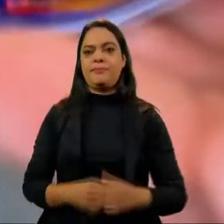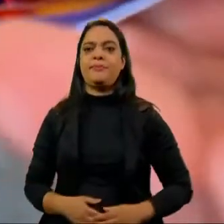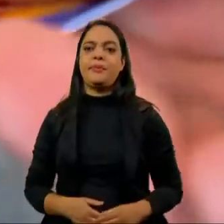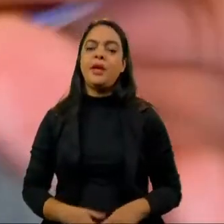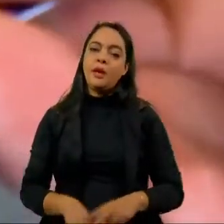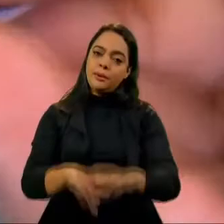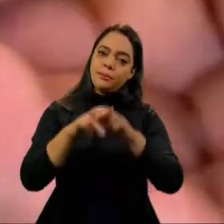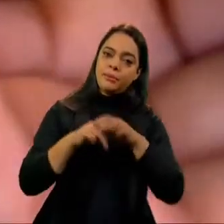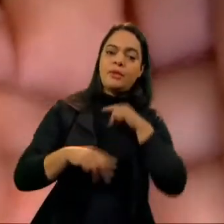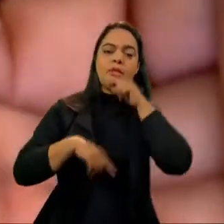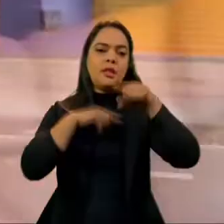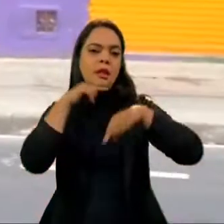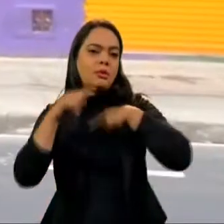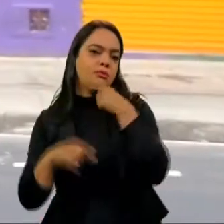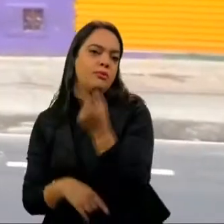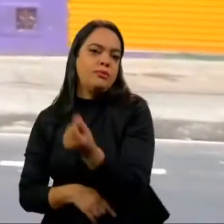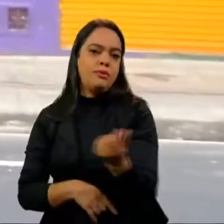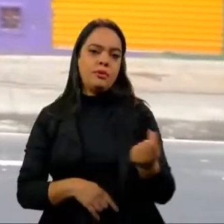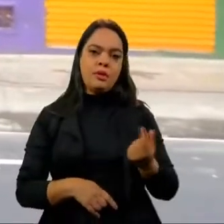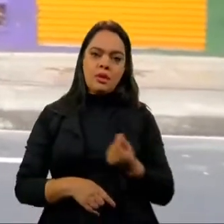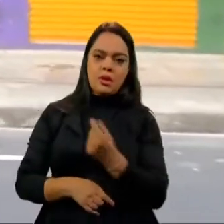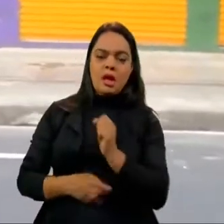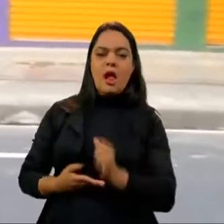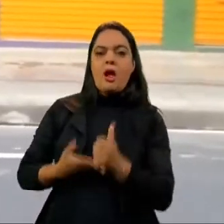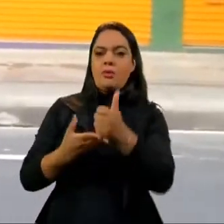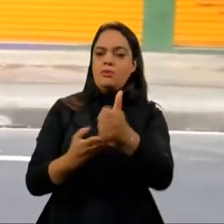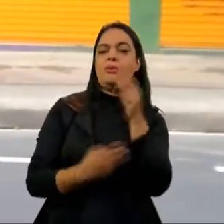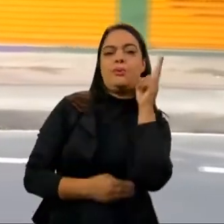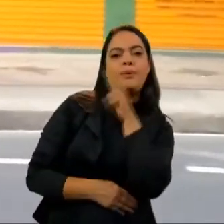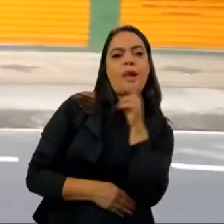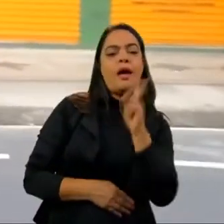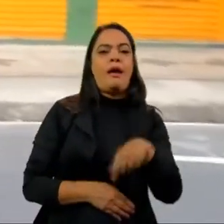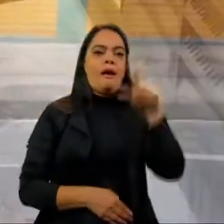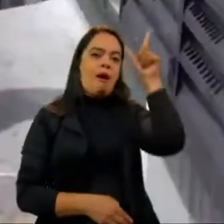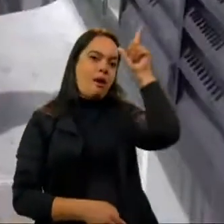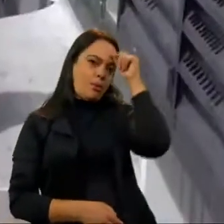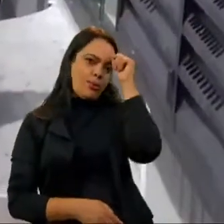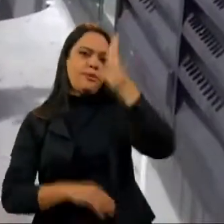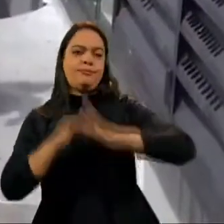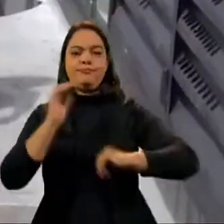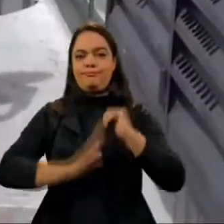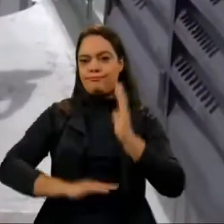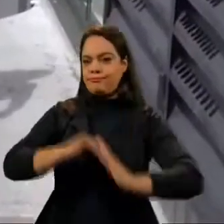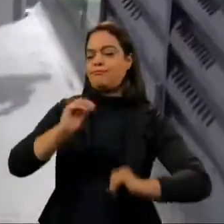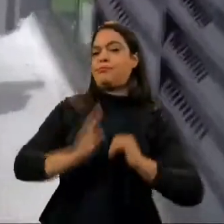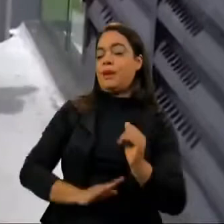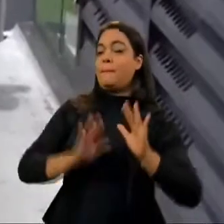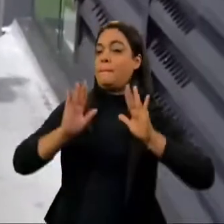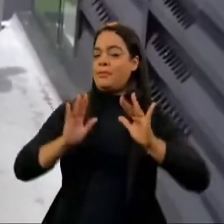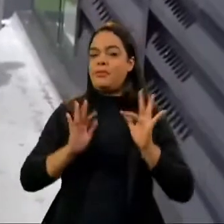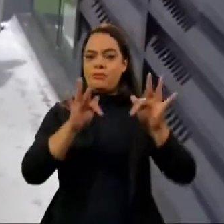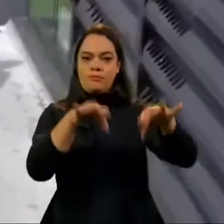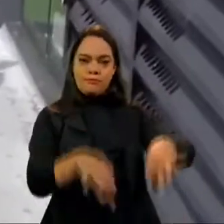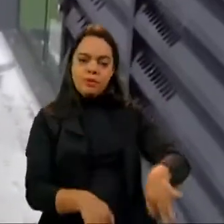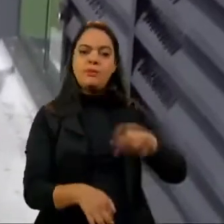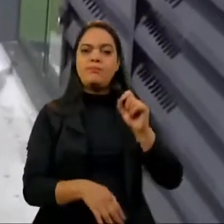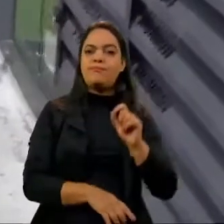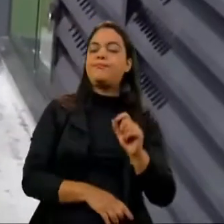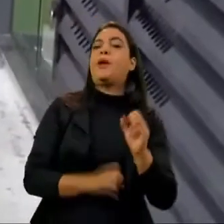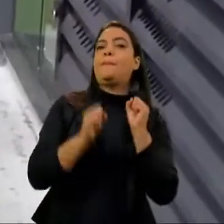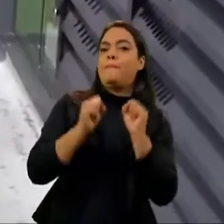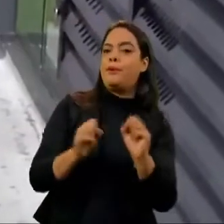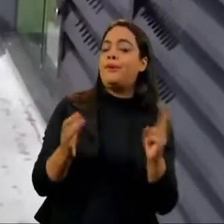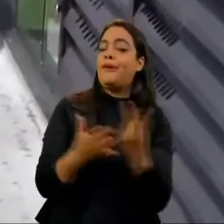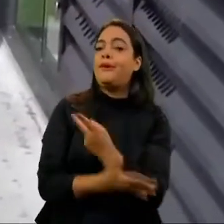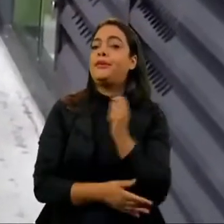incertezas financeiras, o auxílio emergencial foi um alívio para muitos profissionais, mas o fim do programa pode deixar a